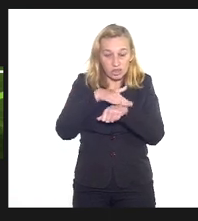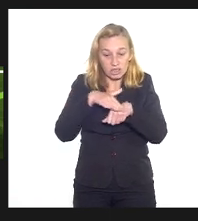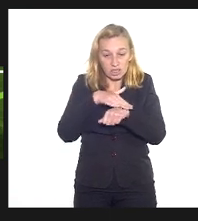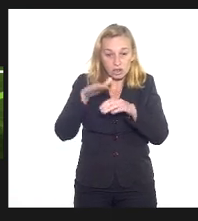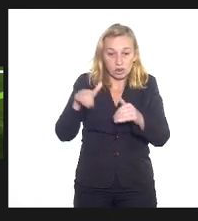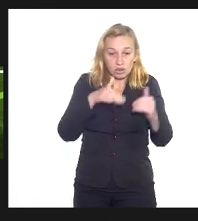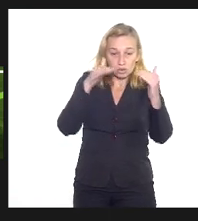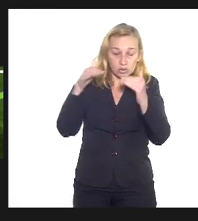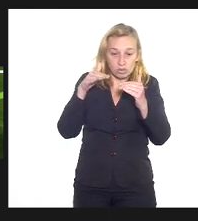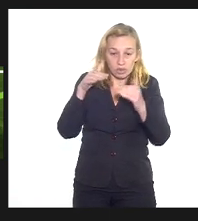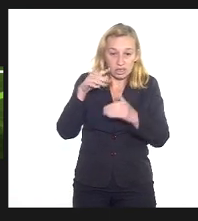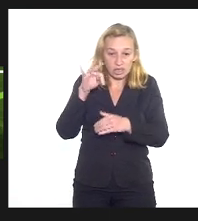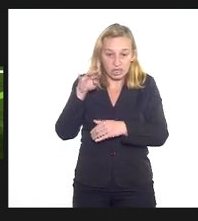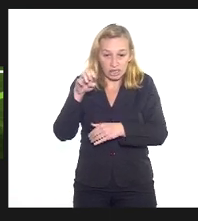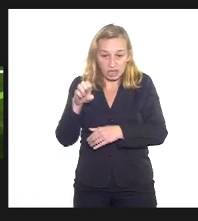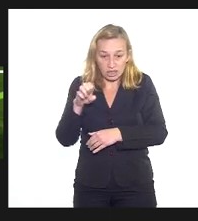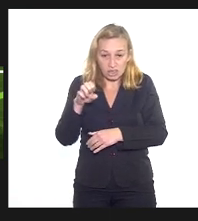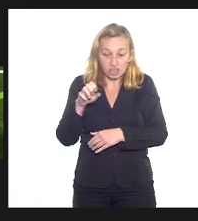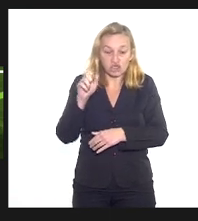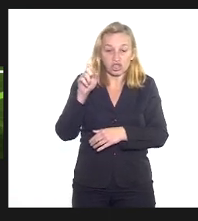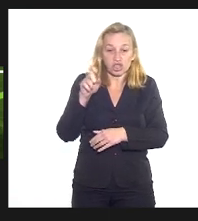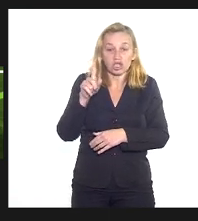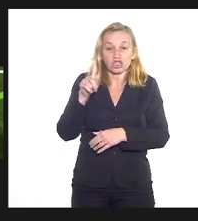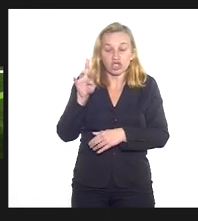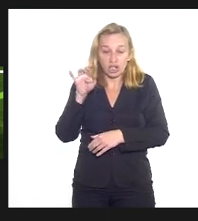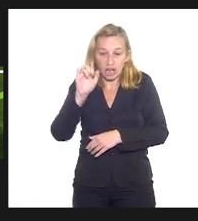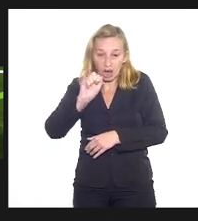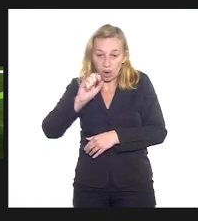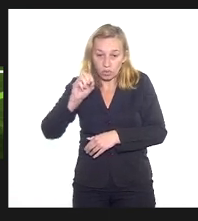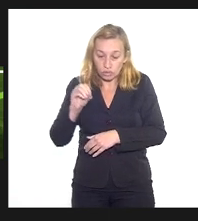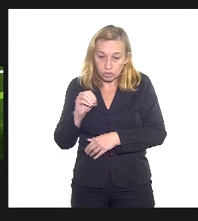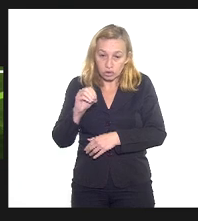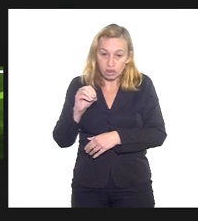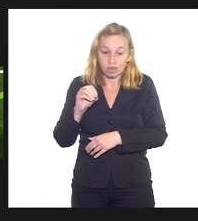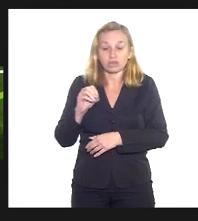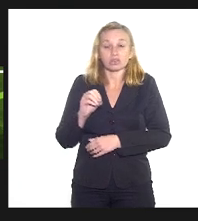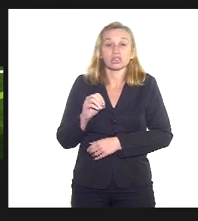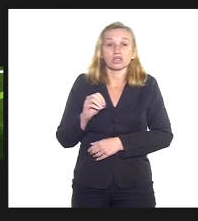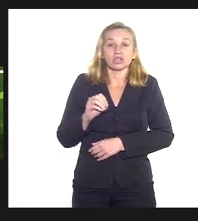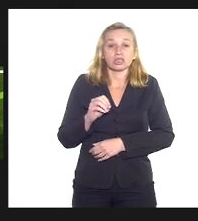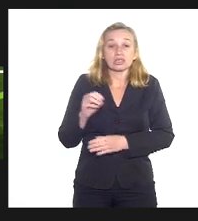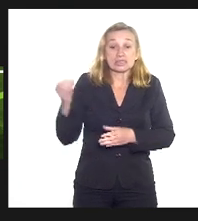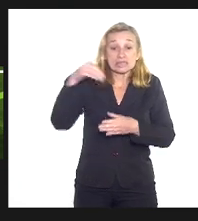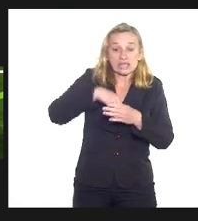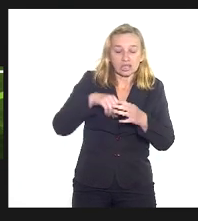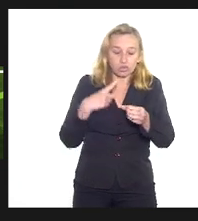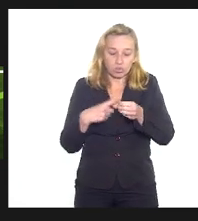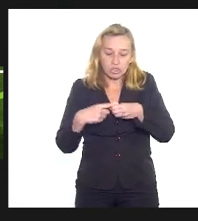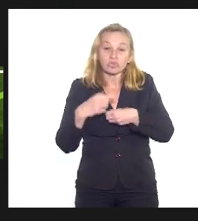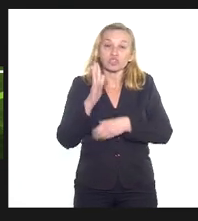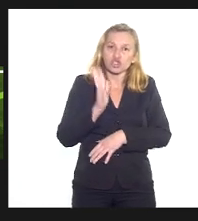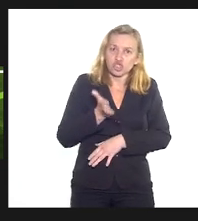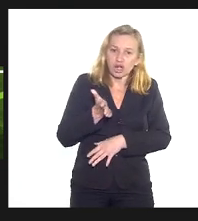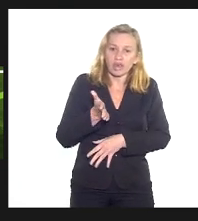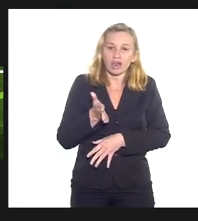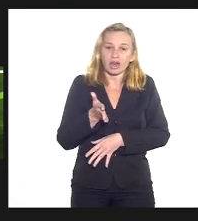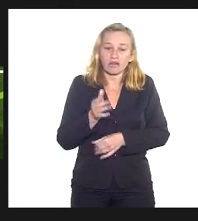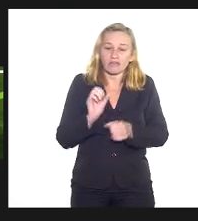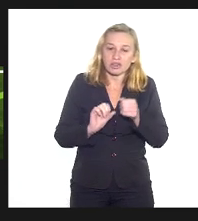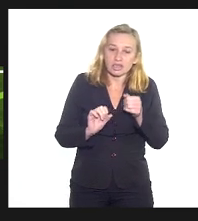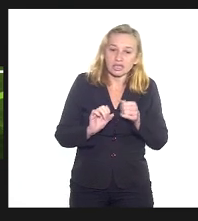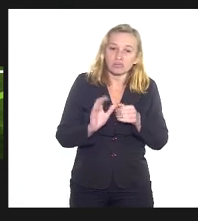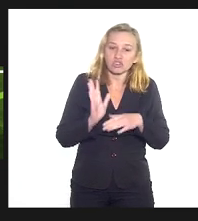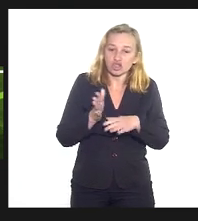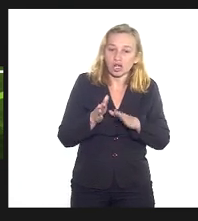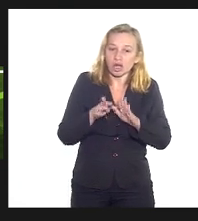superintendente que é o Geraldo Rangel. A gente vai levar para ele essa dificuldade. Dentro do município nós já fizemos, nós já